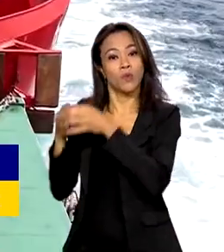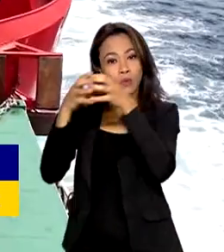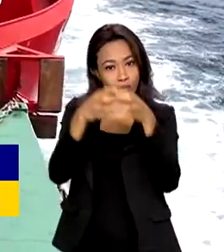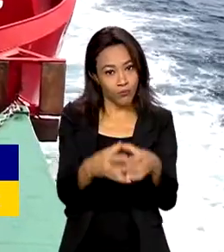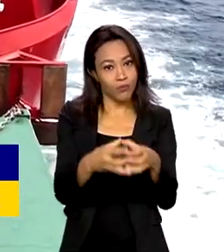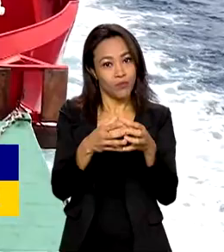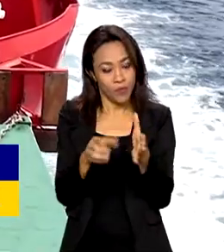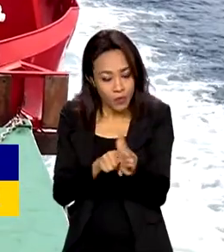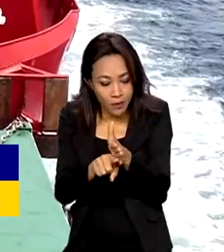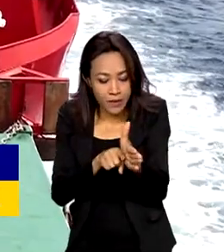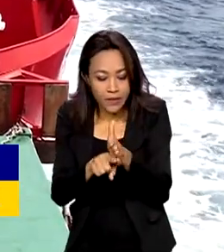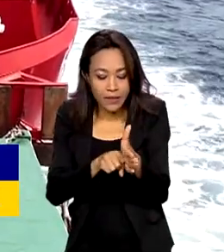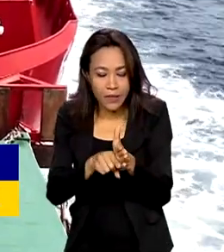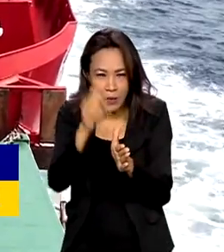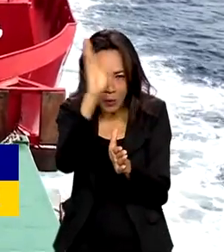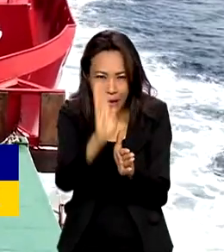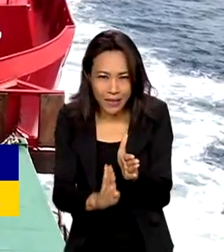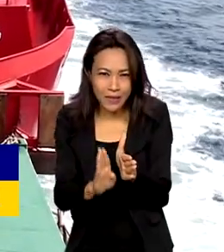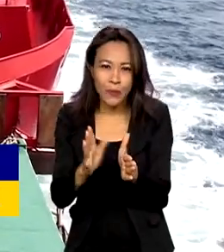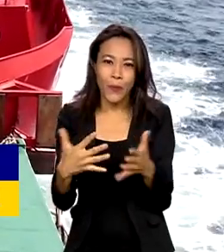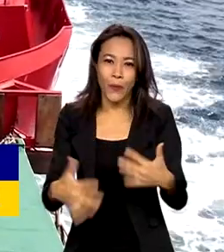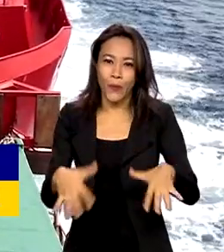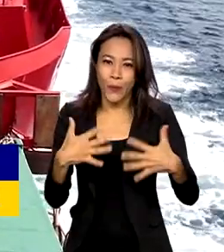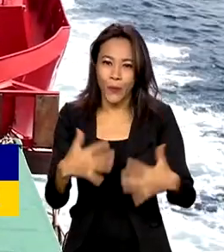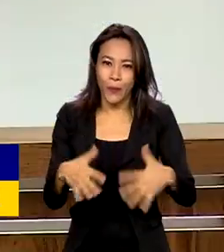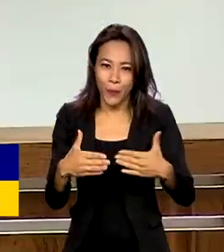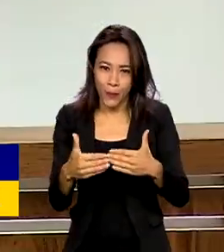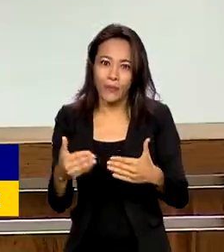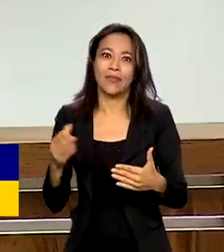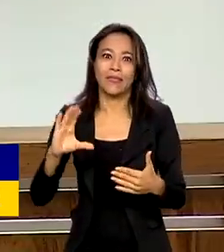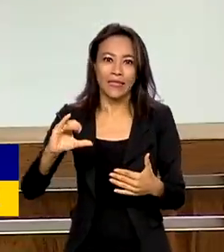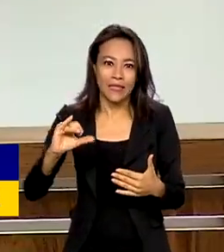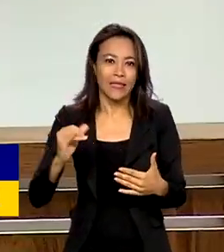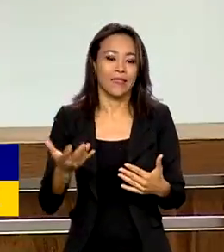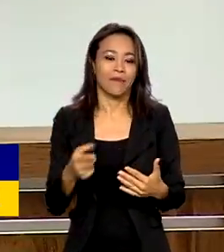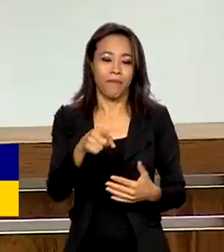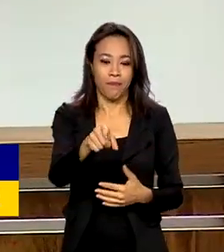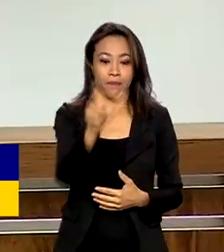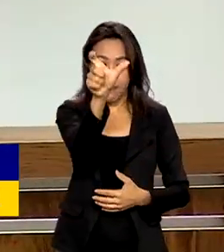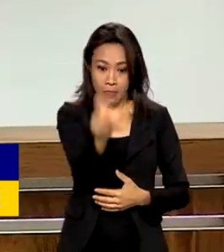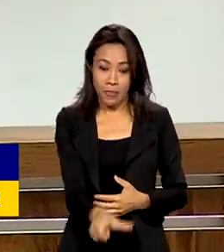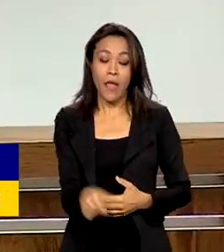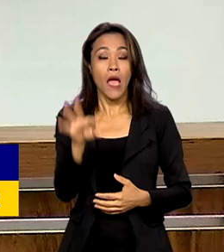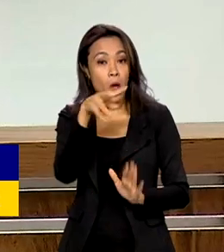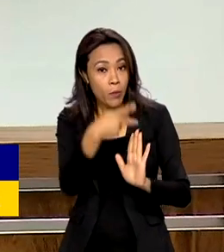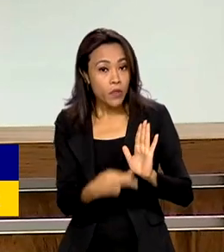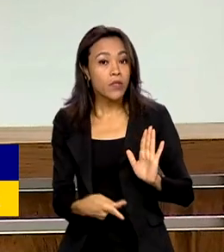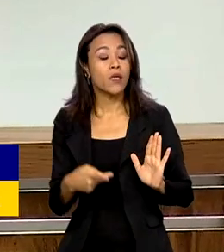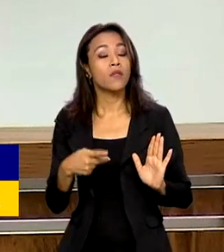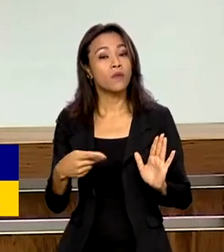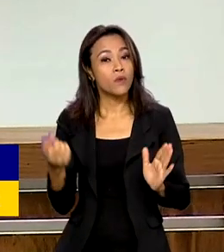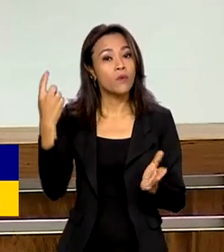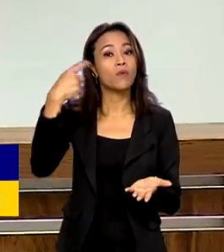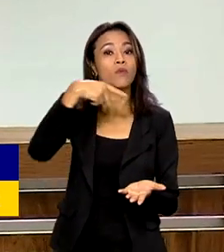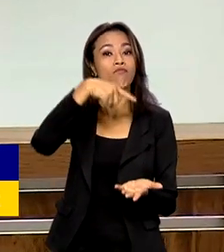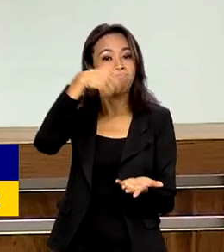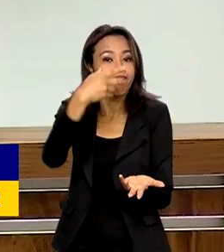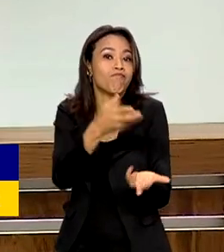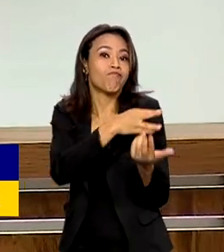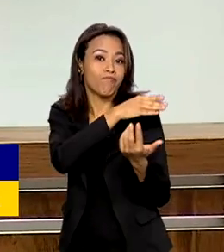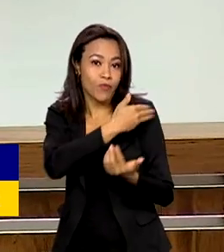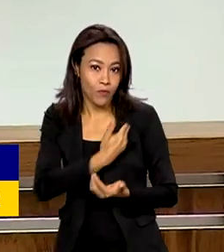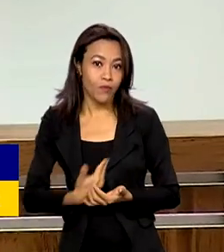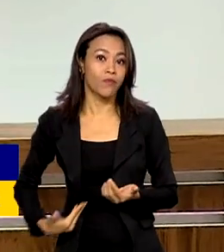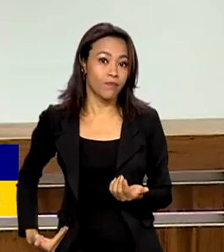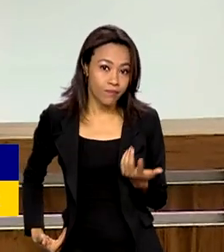lá coloca o Brasil na vanguarda da ciência. Tem sido um projeto do Estado brasileiro, de maneira organizada, sistemática. São mais